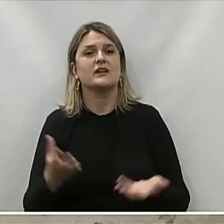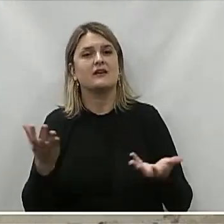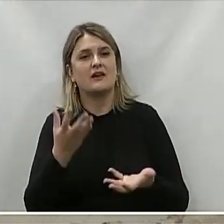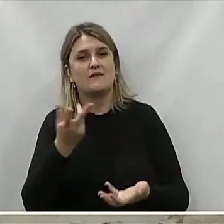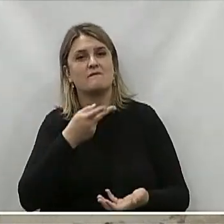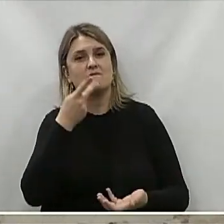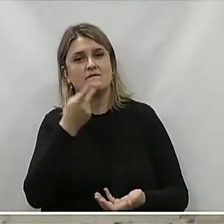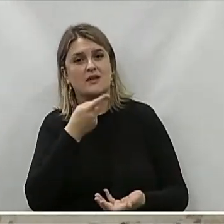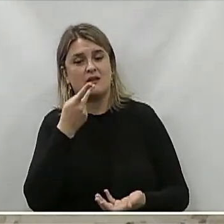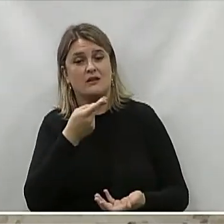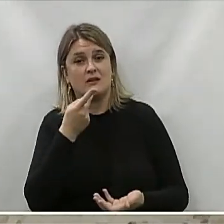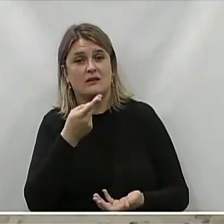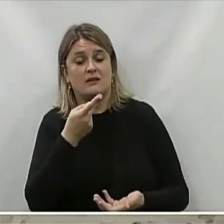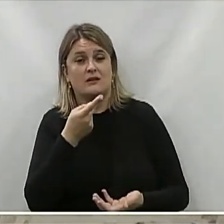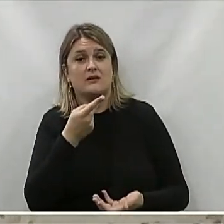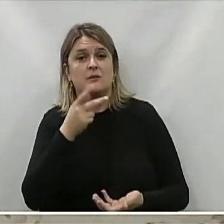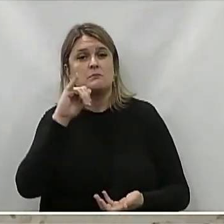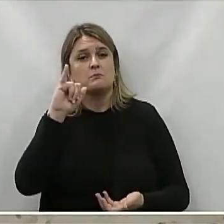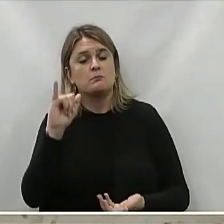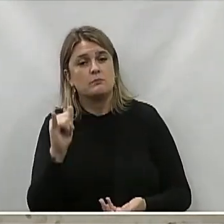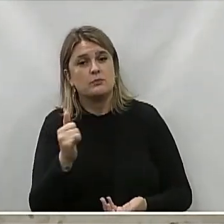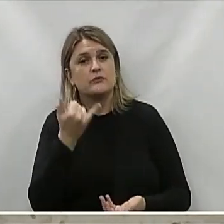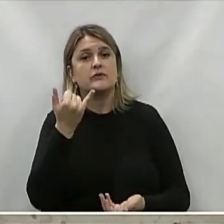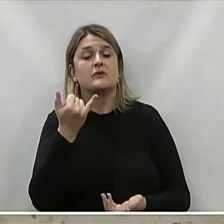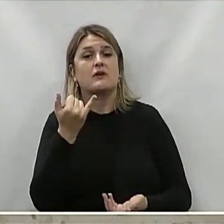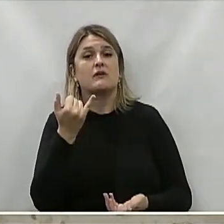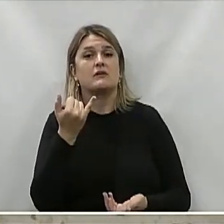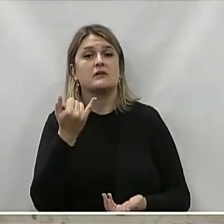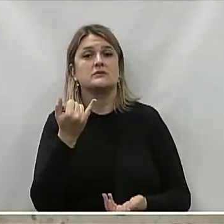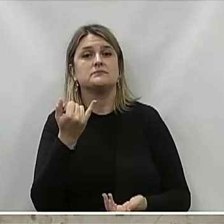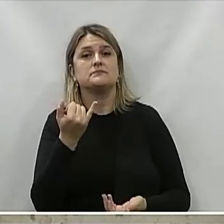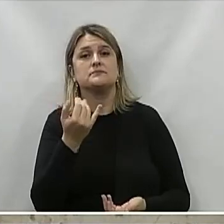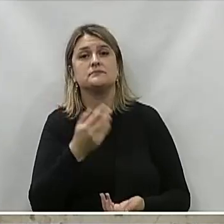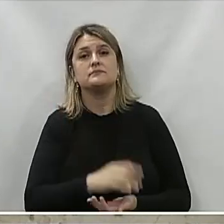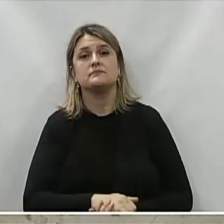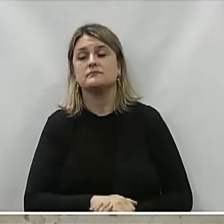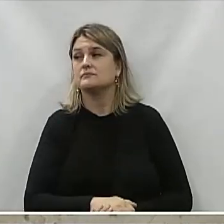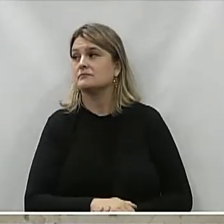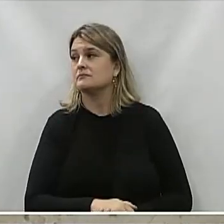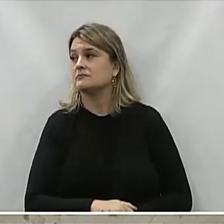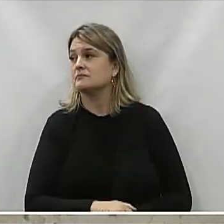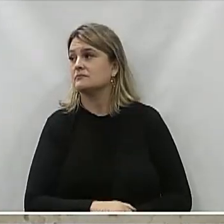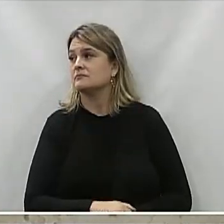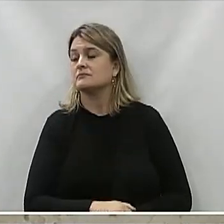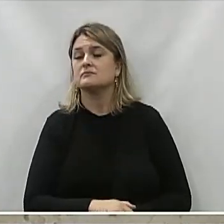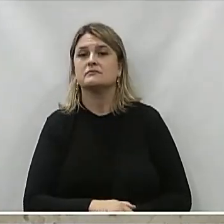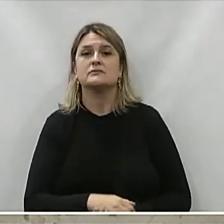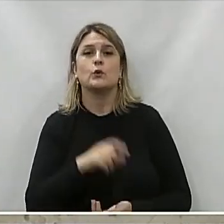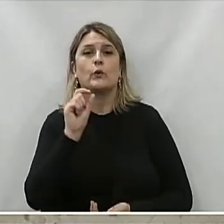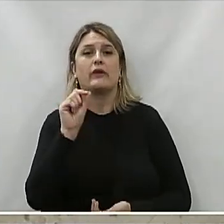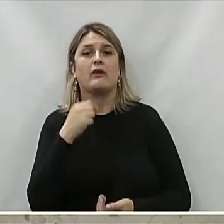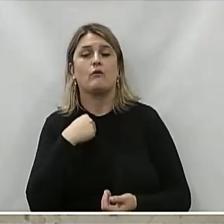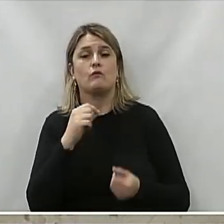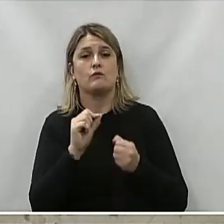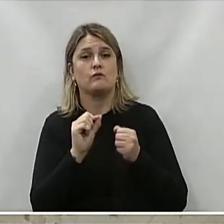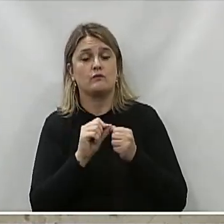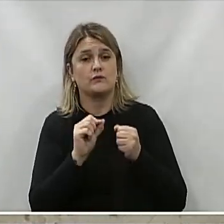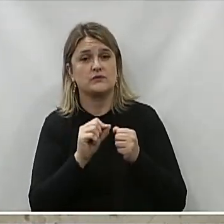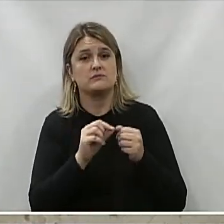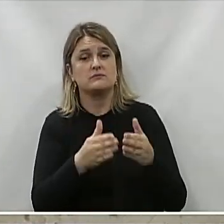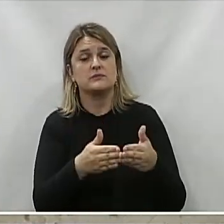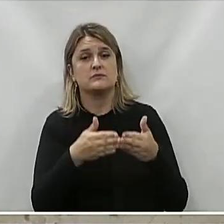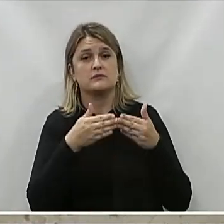fazer O uso da minha fala Primeiramente Colocando aqui A minha Contribuição Na questão Do